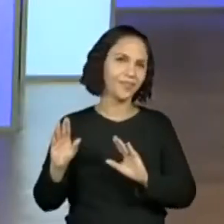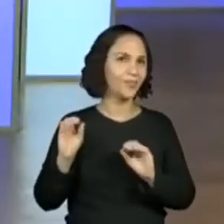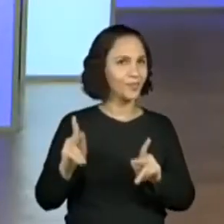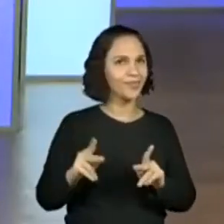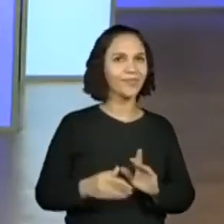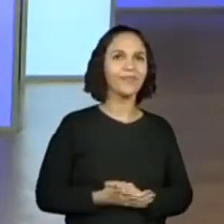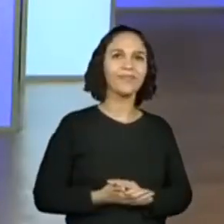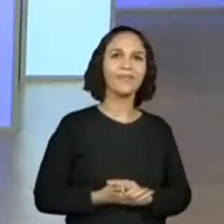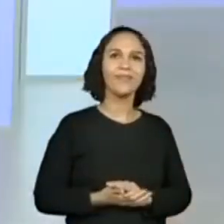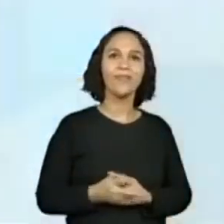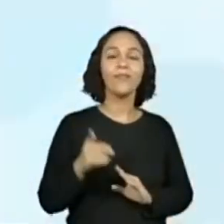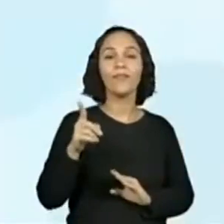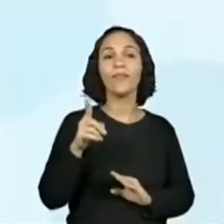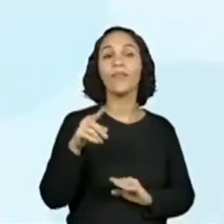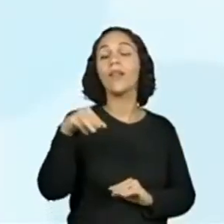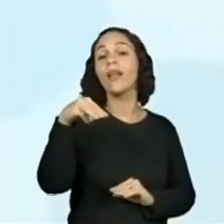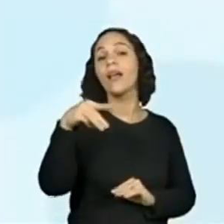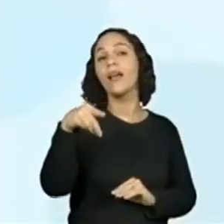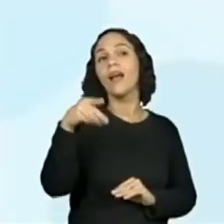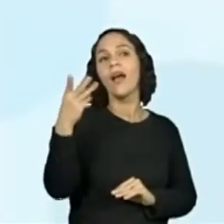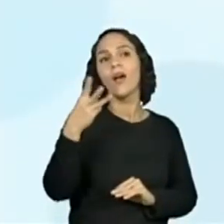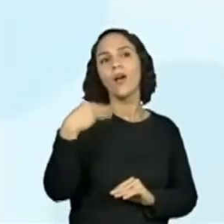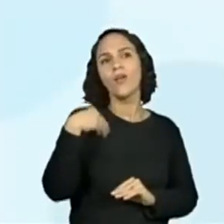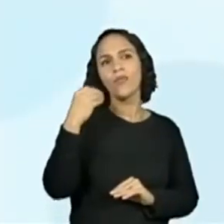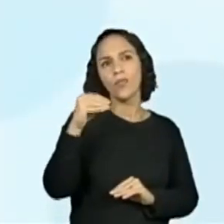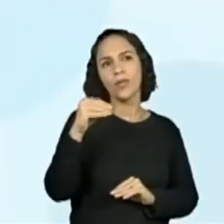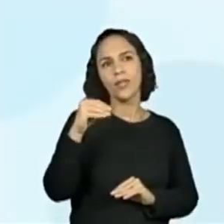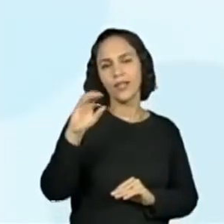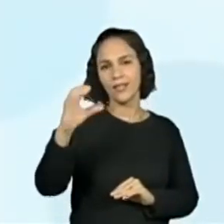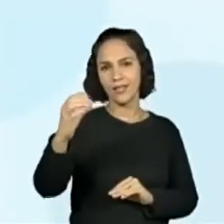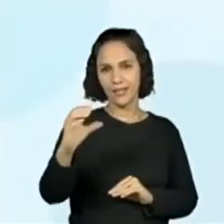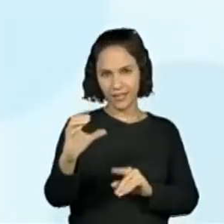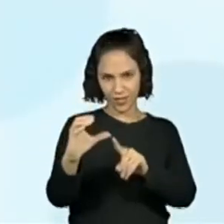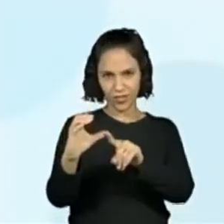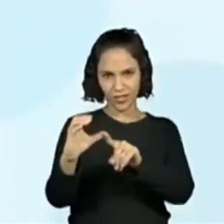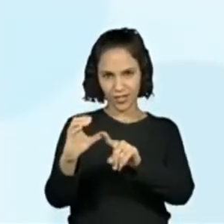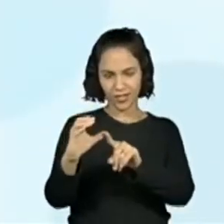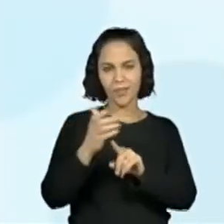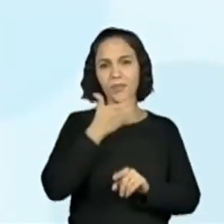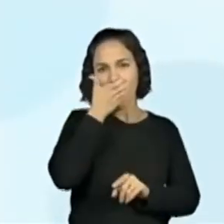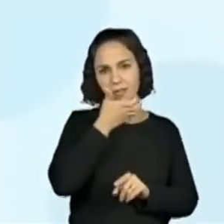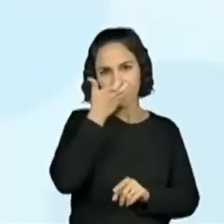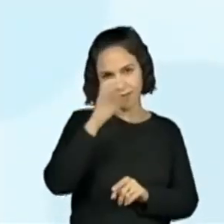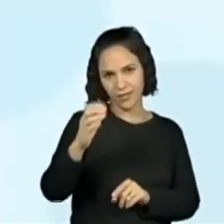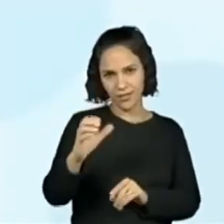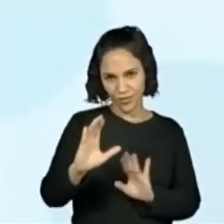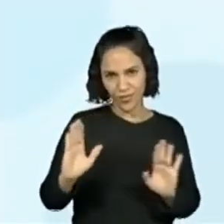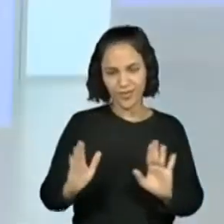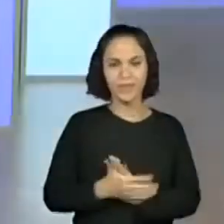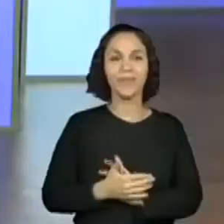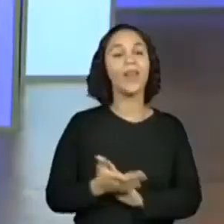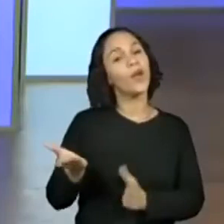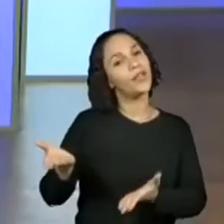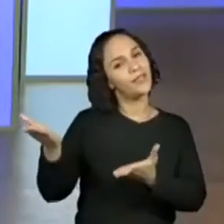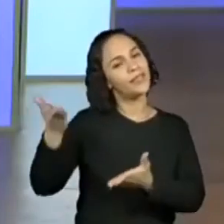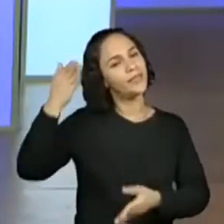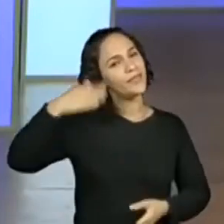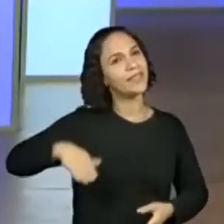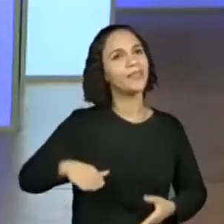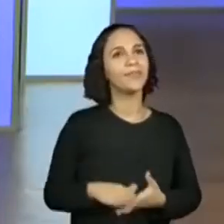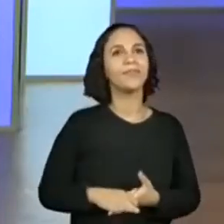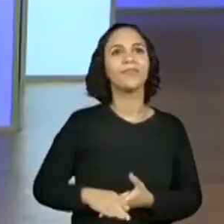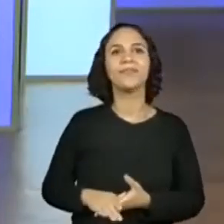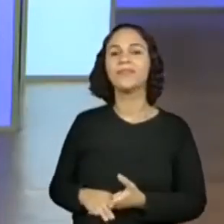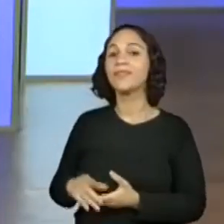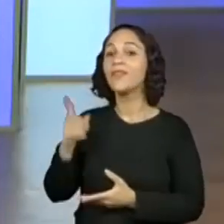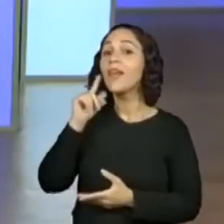confundir. Morango, maçã, eu vou colocar uma secidinha. Tá. Pra gente não confundir. Agora é você, hein? Ganha quem